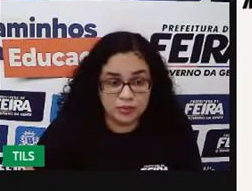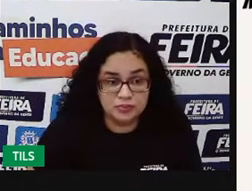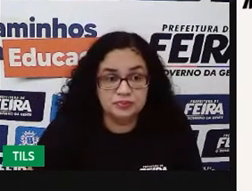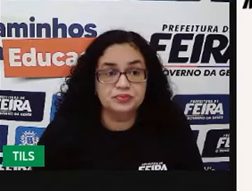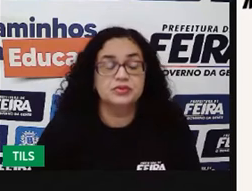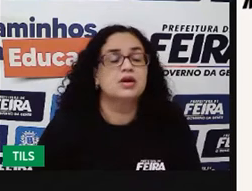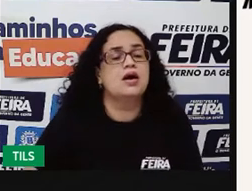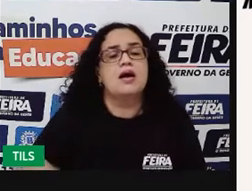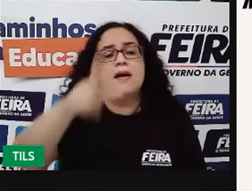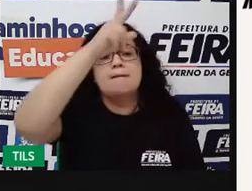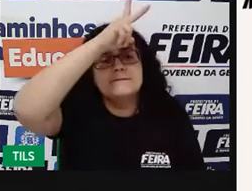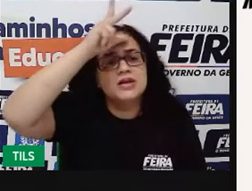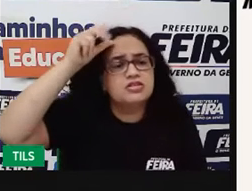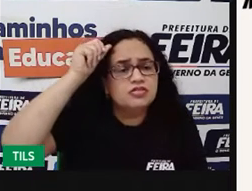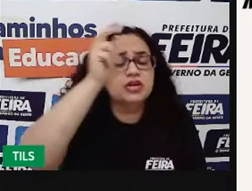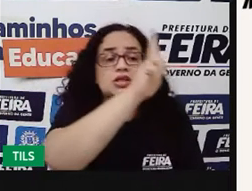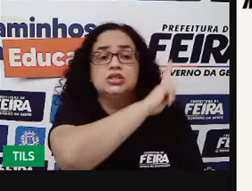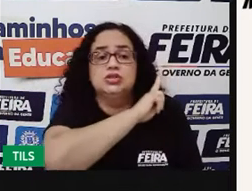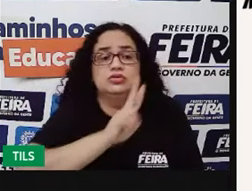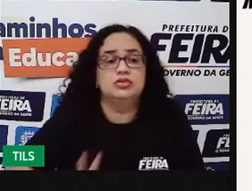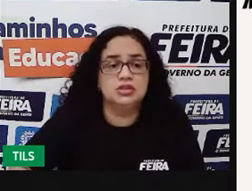né? Prefeitos, vereadores,